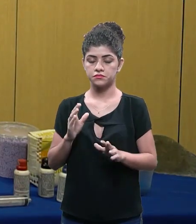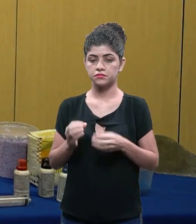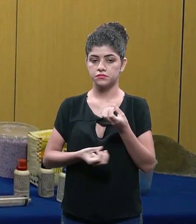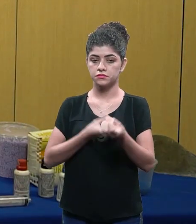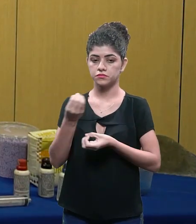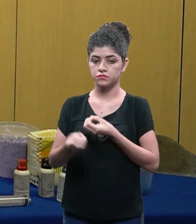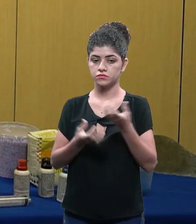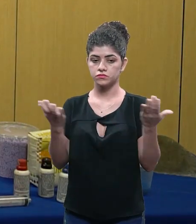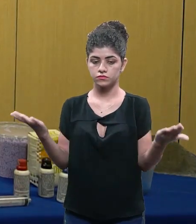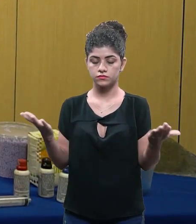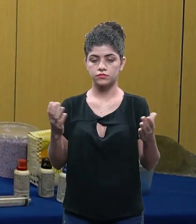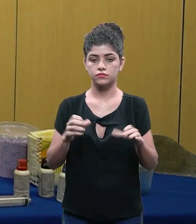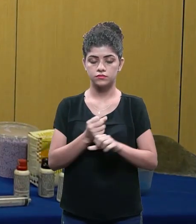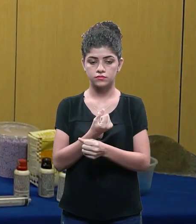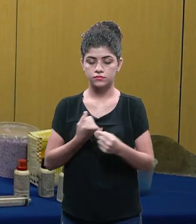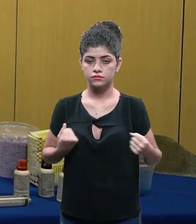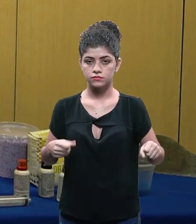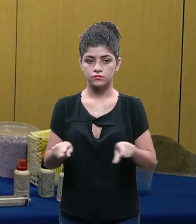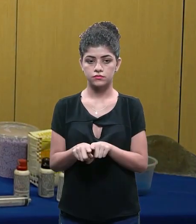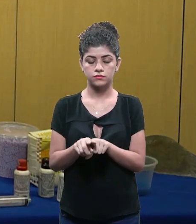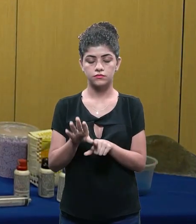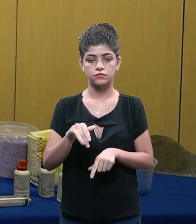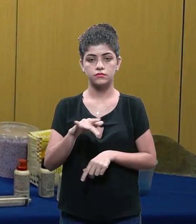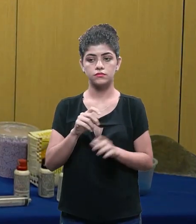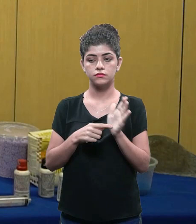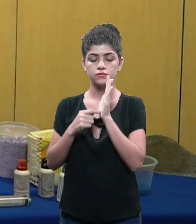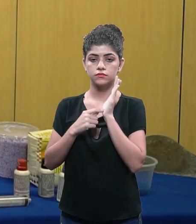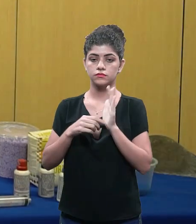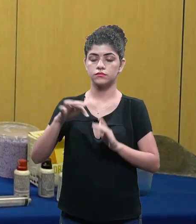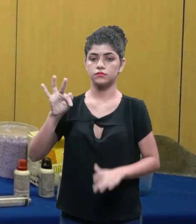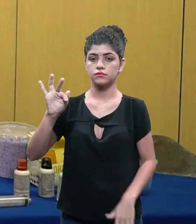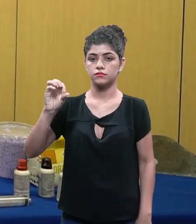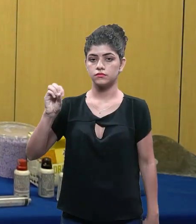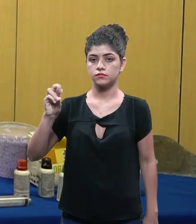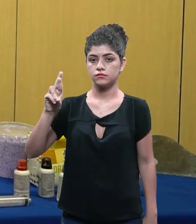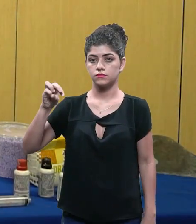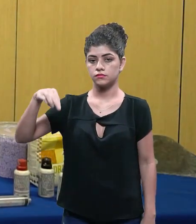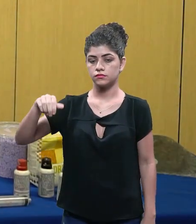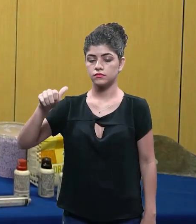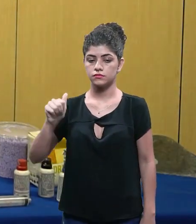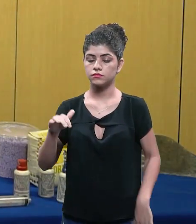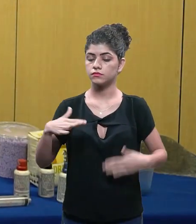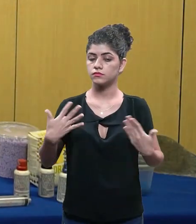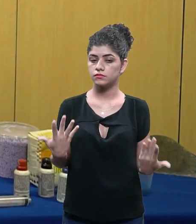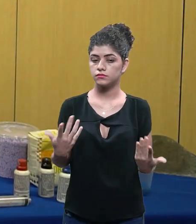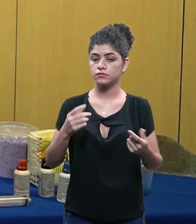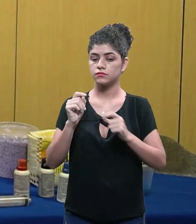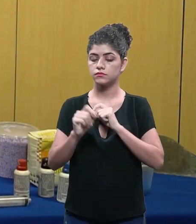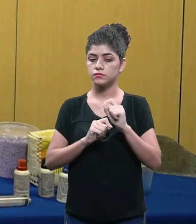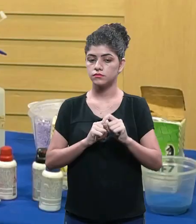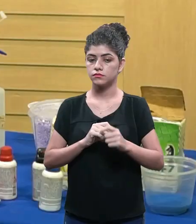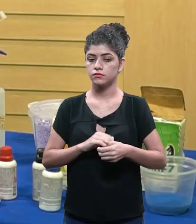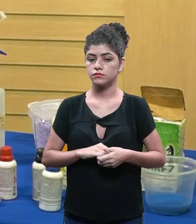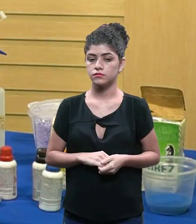então independente da forma ó e o tamanho quem vai me dizer isso? a forma que eu selecionei pra